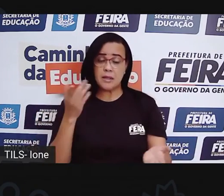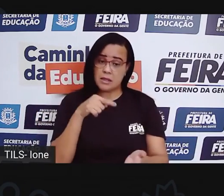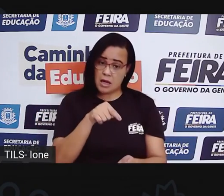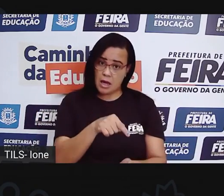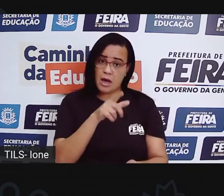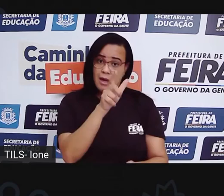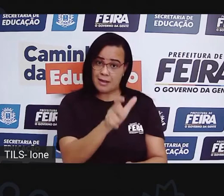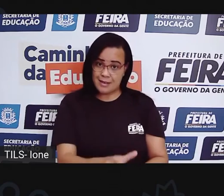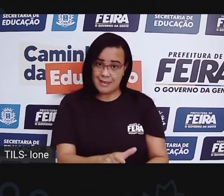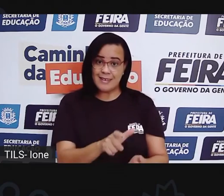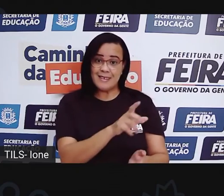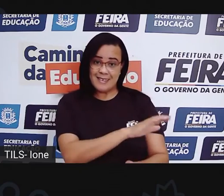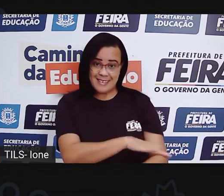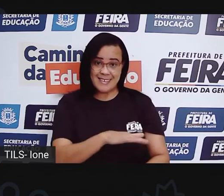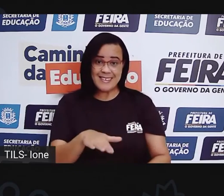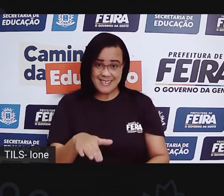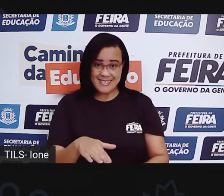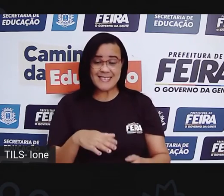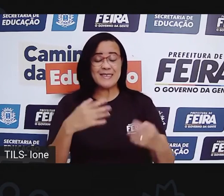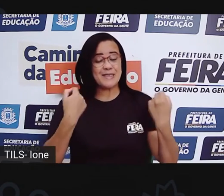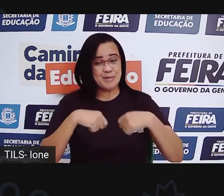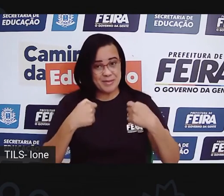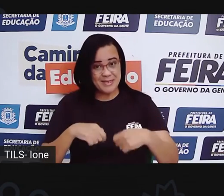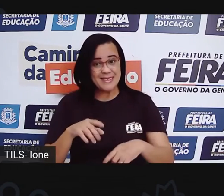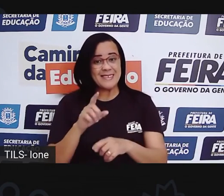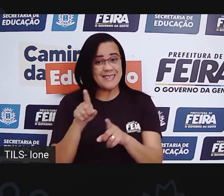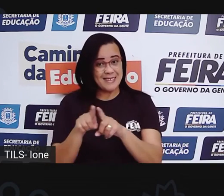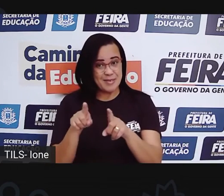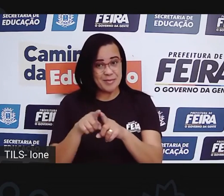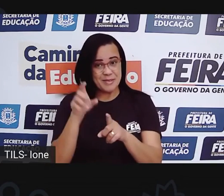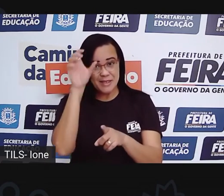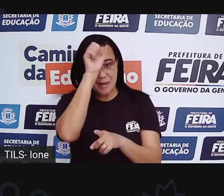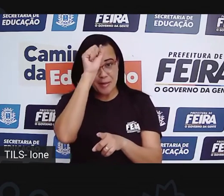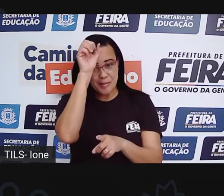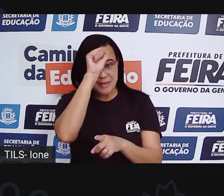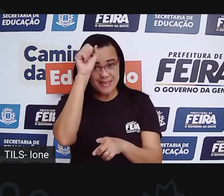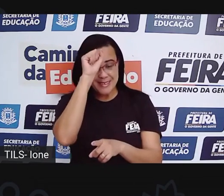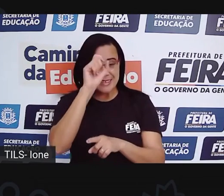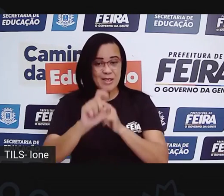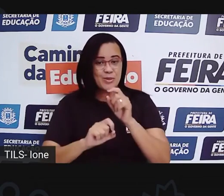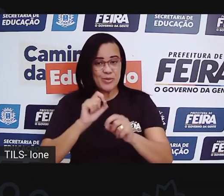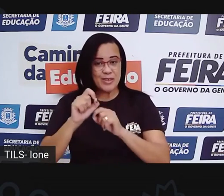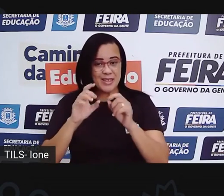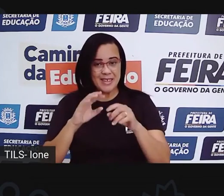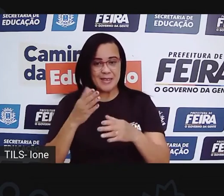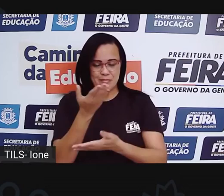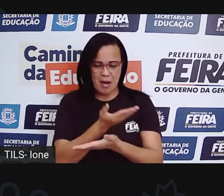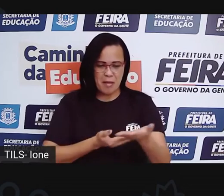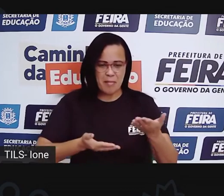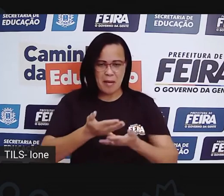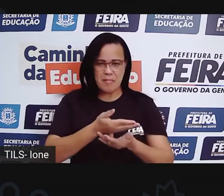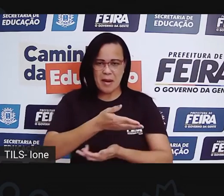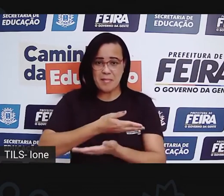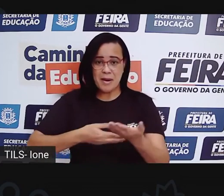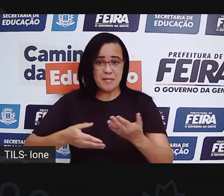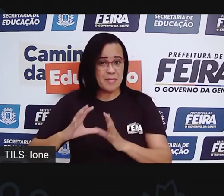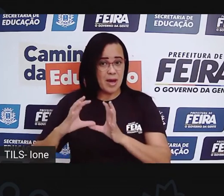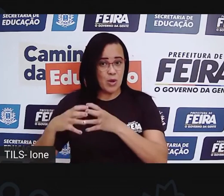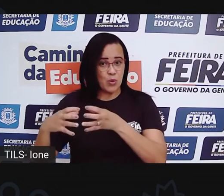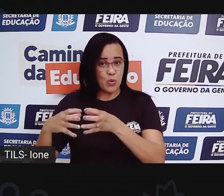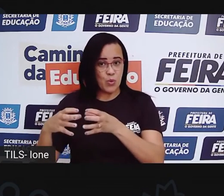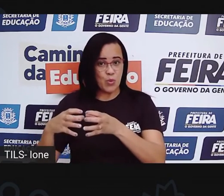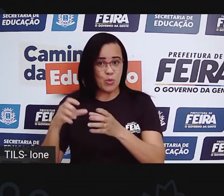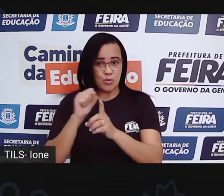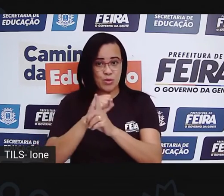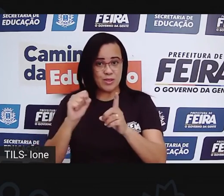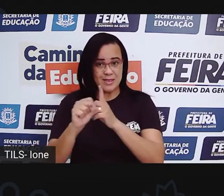e ela vai aprender a conviver em sociedade. E aí, lembram